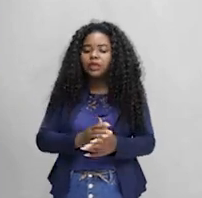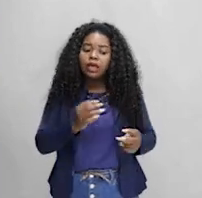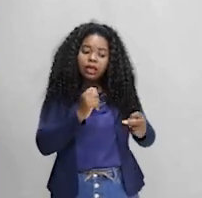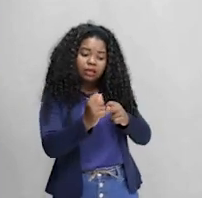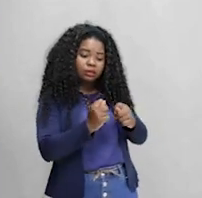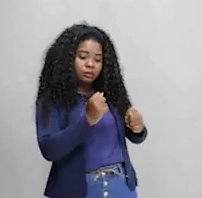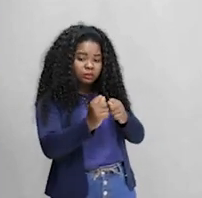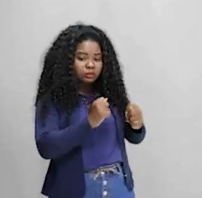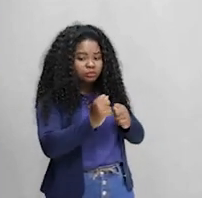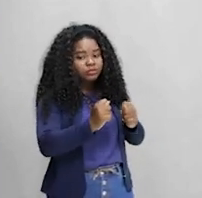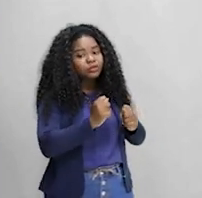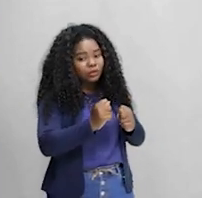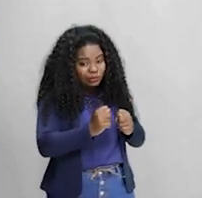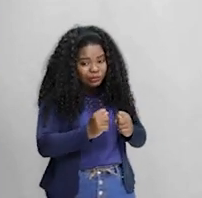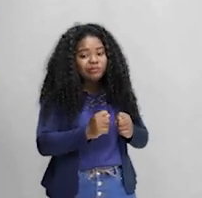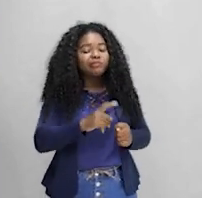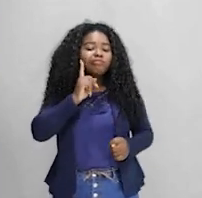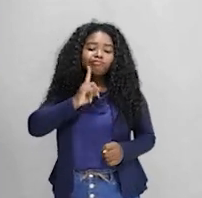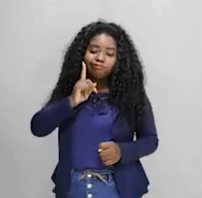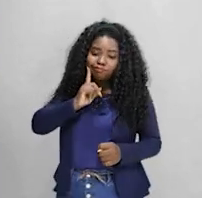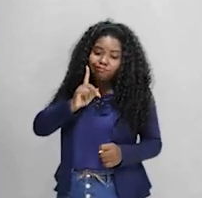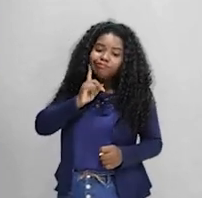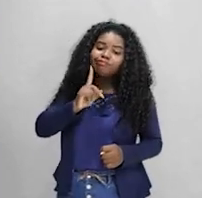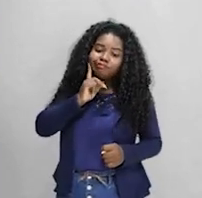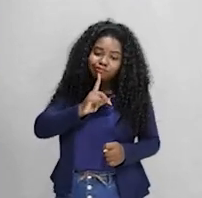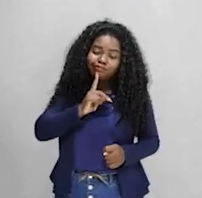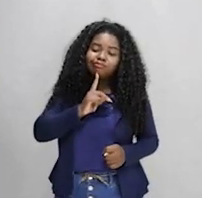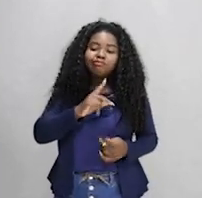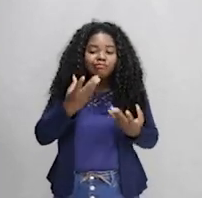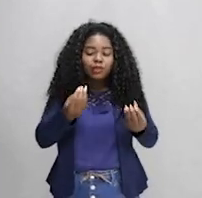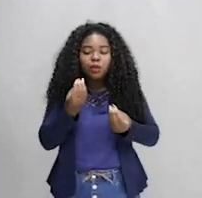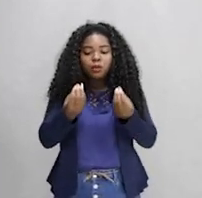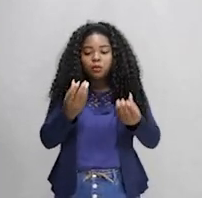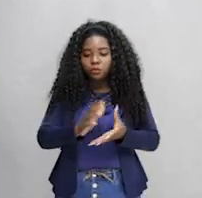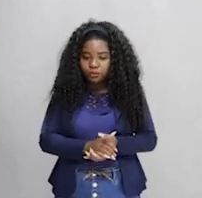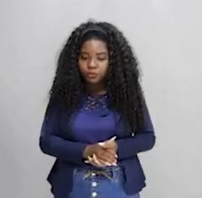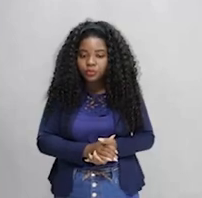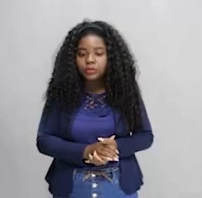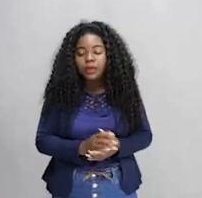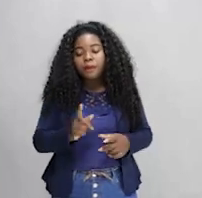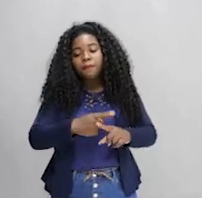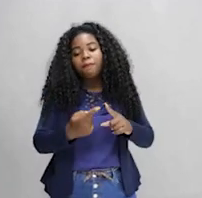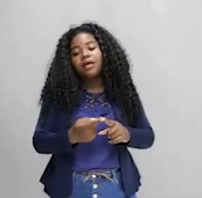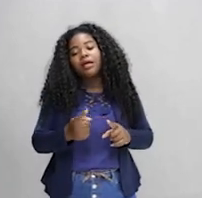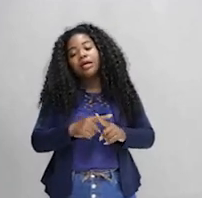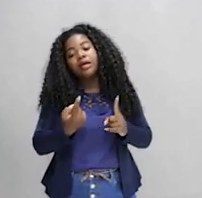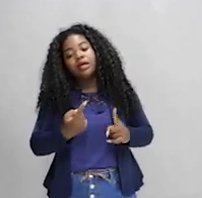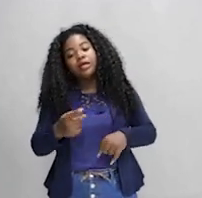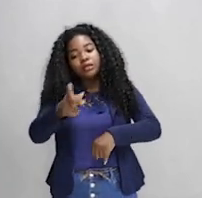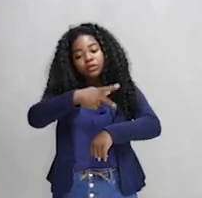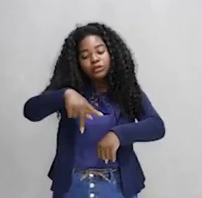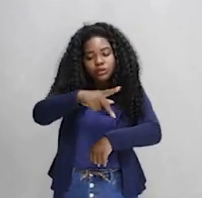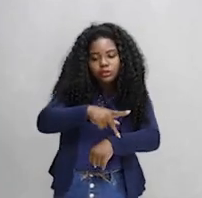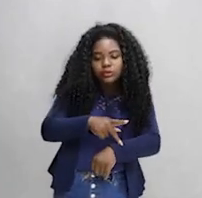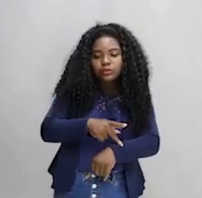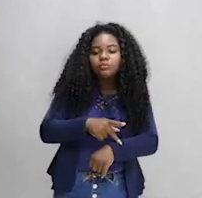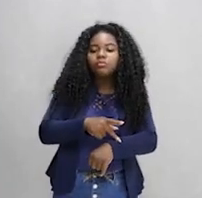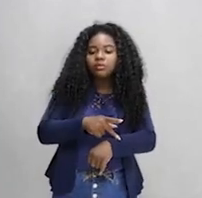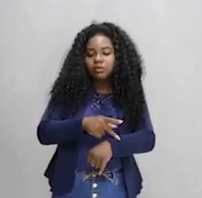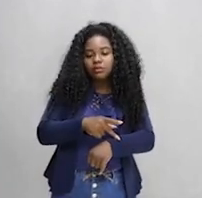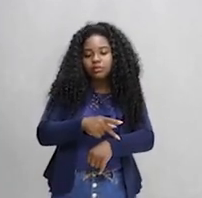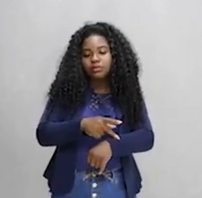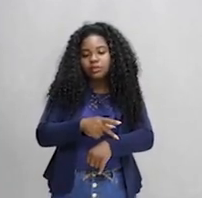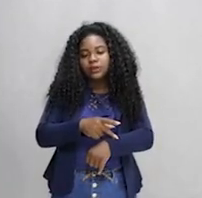existia um controle maior sobre as nações desenvolvidas, mas os países emergentes, principalmente a China, não tinham esse rigor.